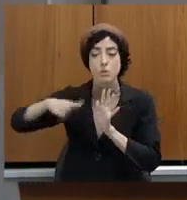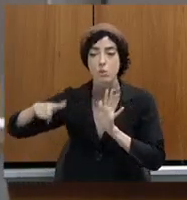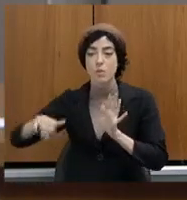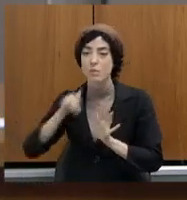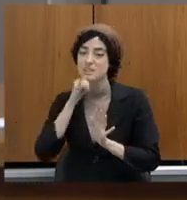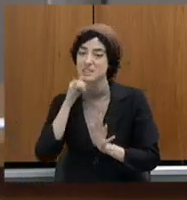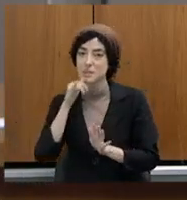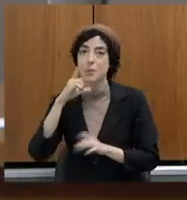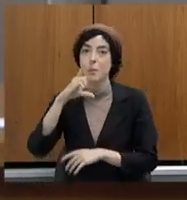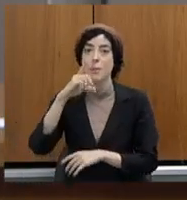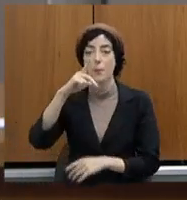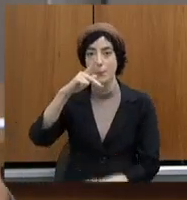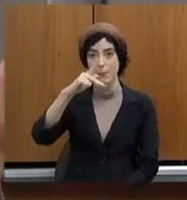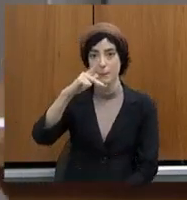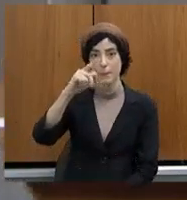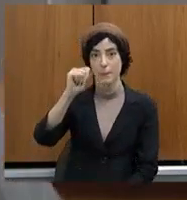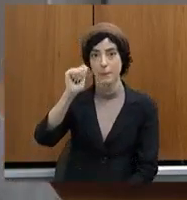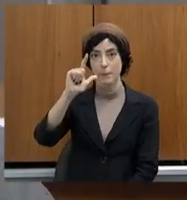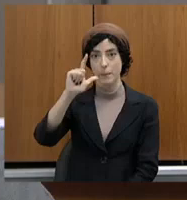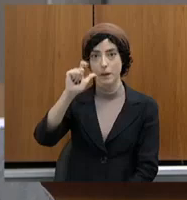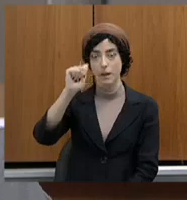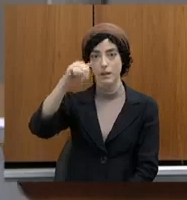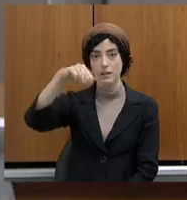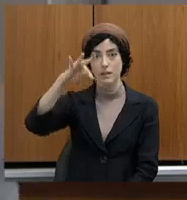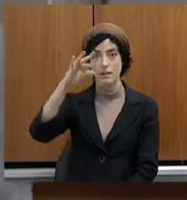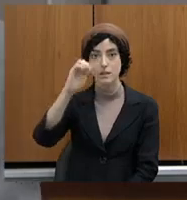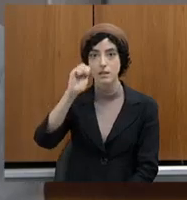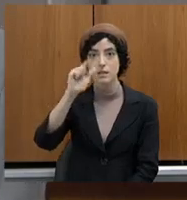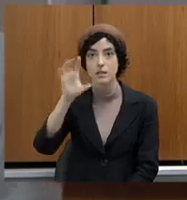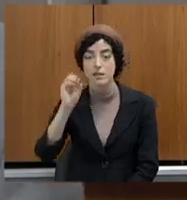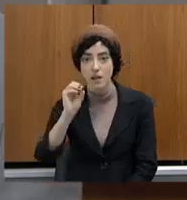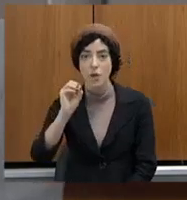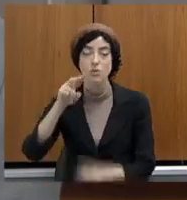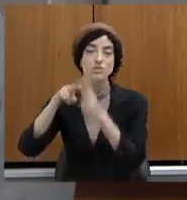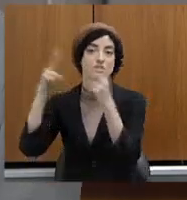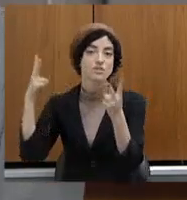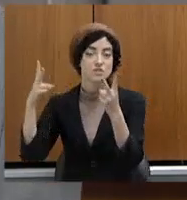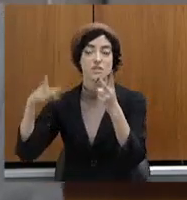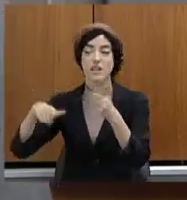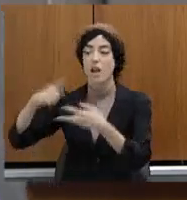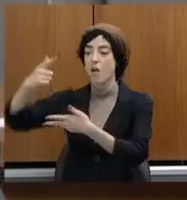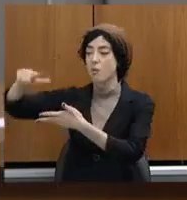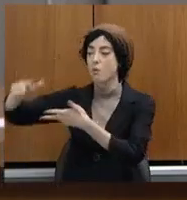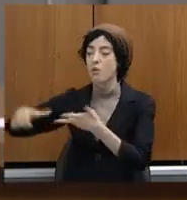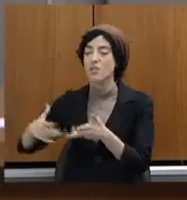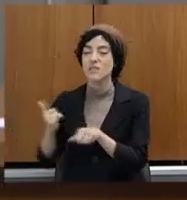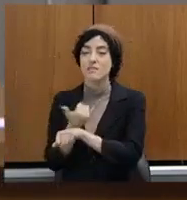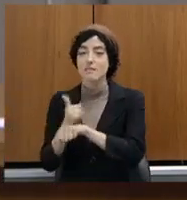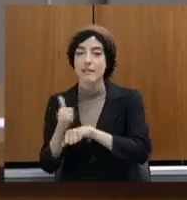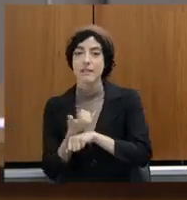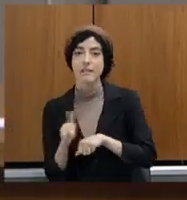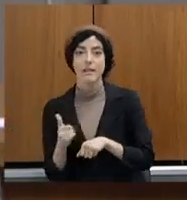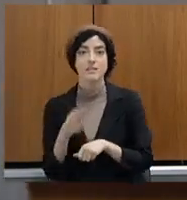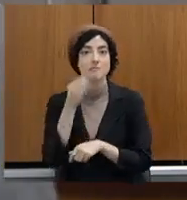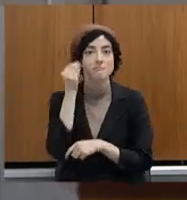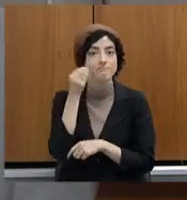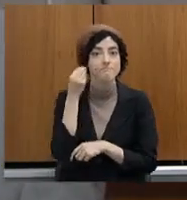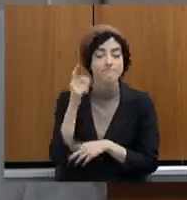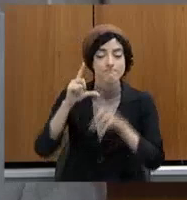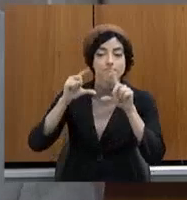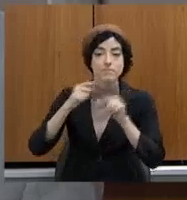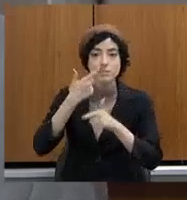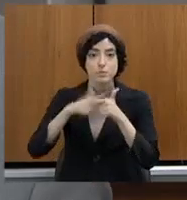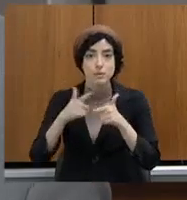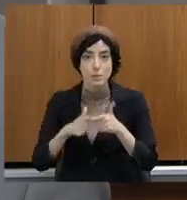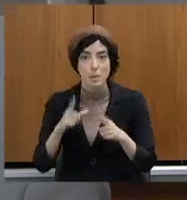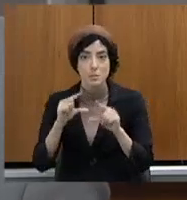esse trabalho sensacional, que eu considero que é sensacional, que a equipe fez, nos auxiliou, o que é da gente sem nossa equipe. E aí,